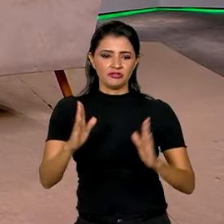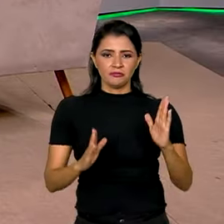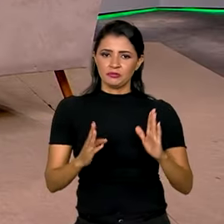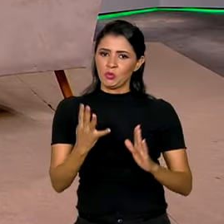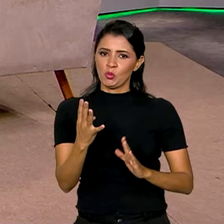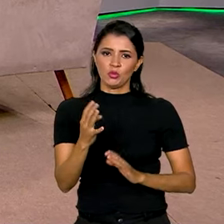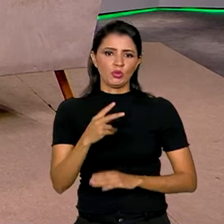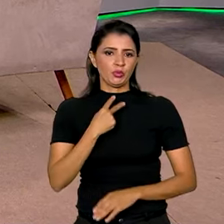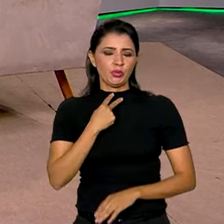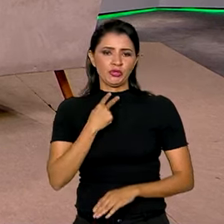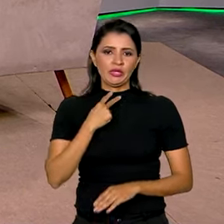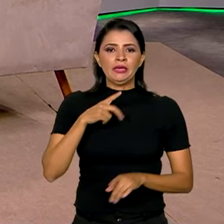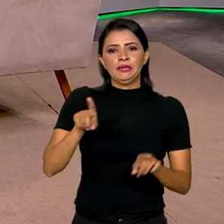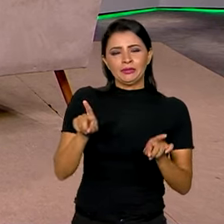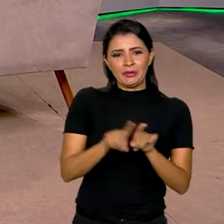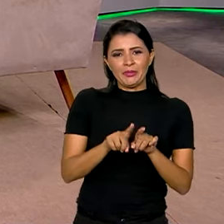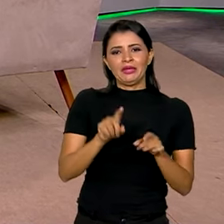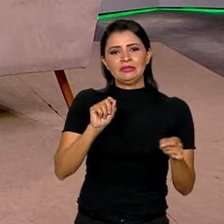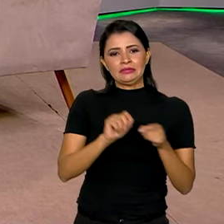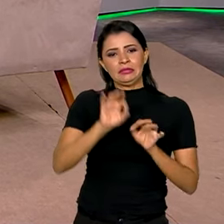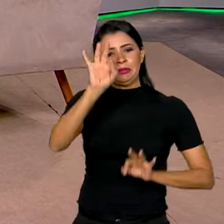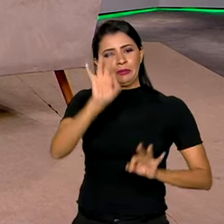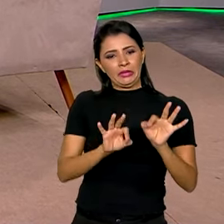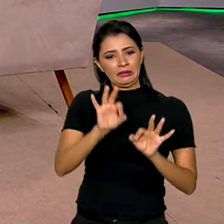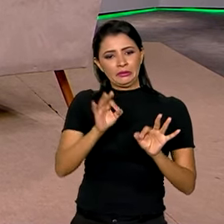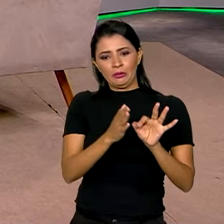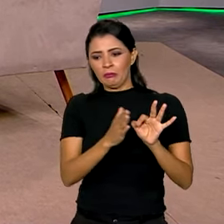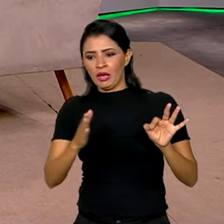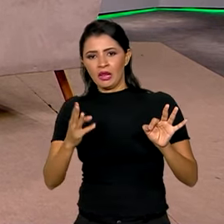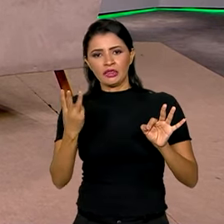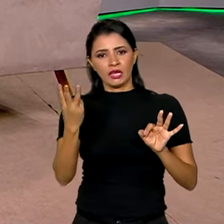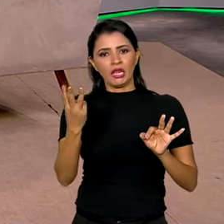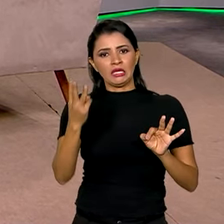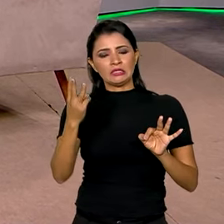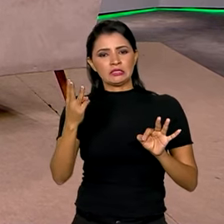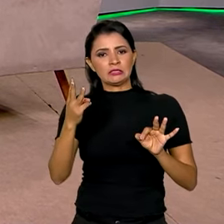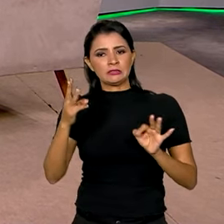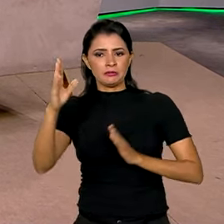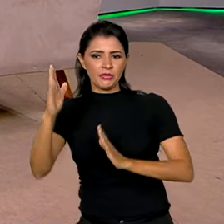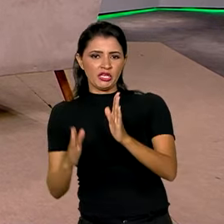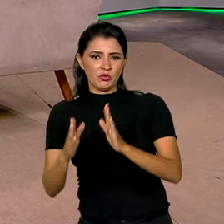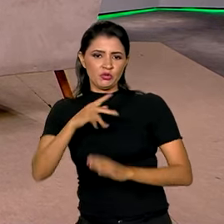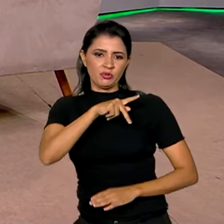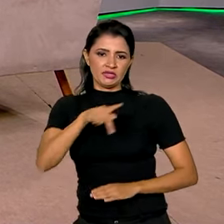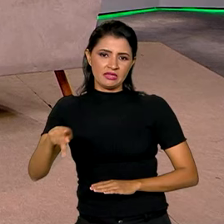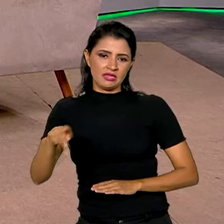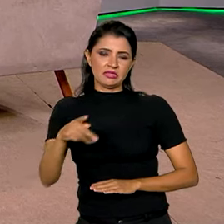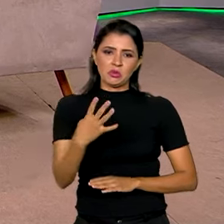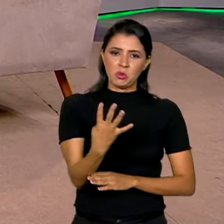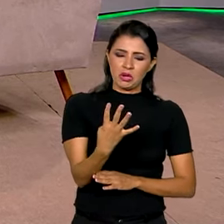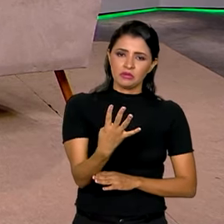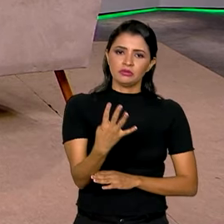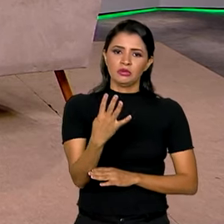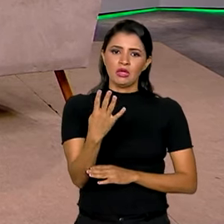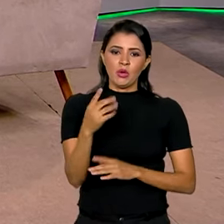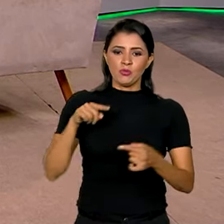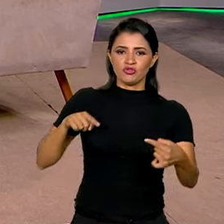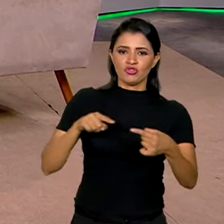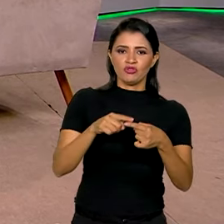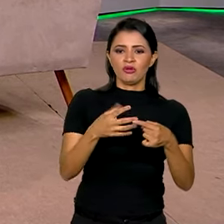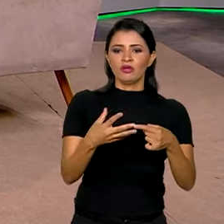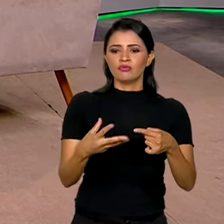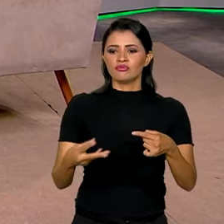Também, se fizer planos para três mandatos, para quatro mandatos, os objetivos se dissolvem,